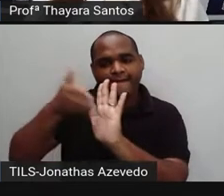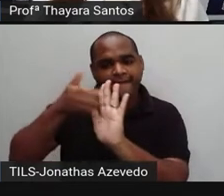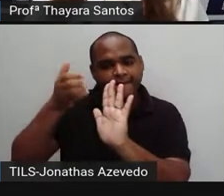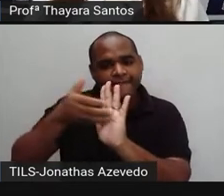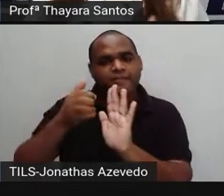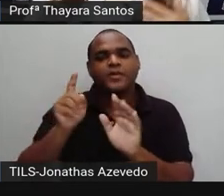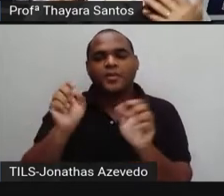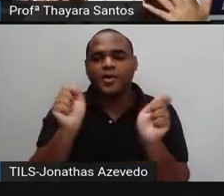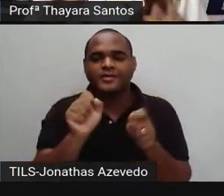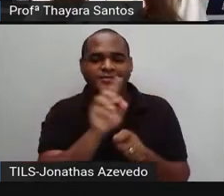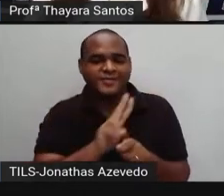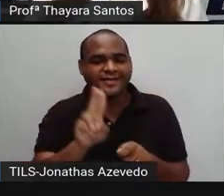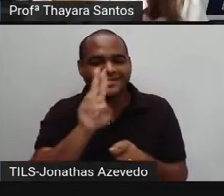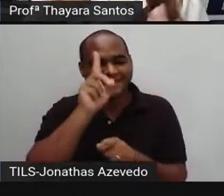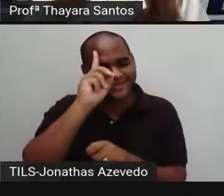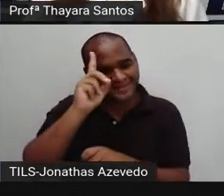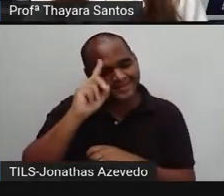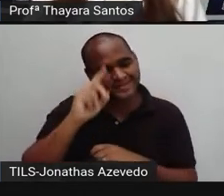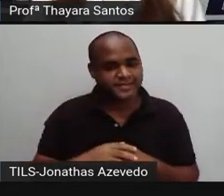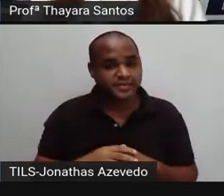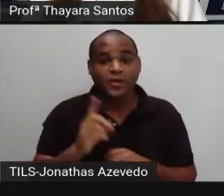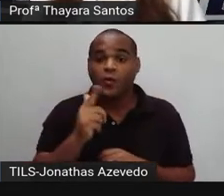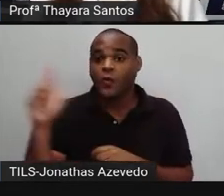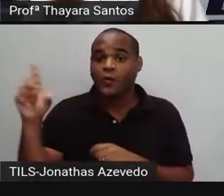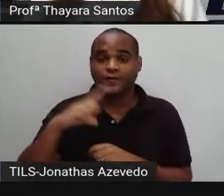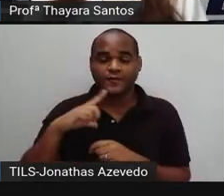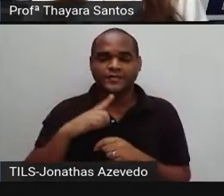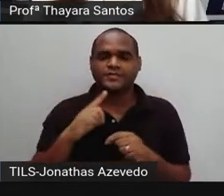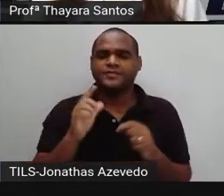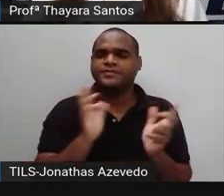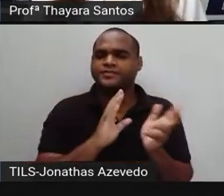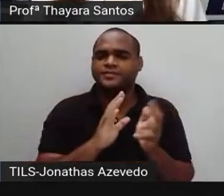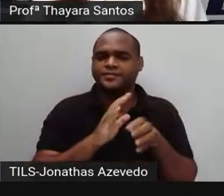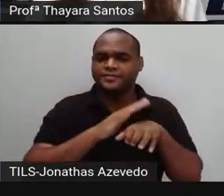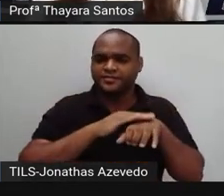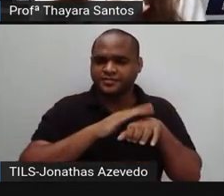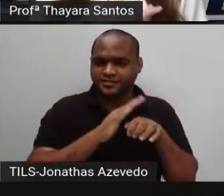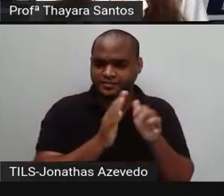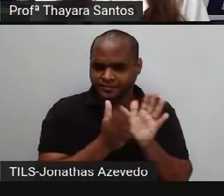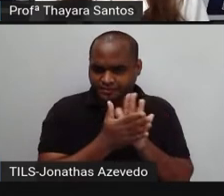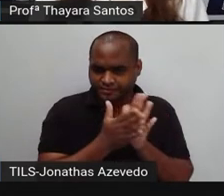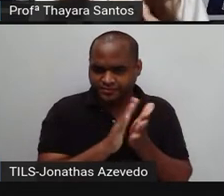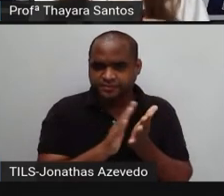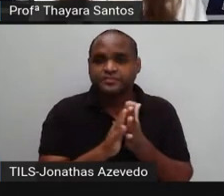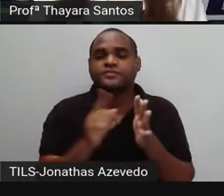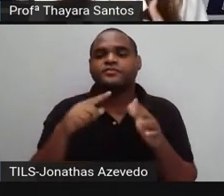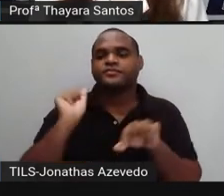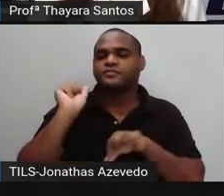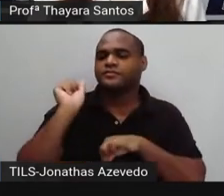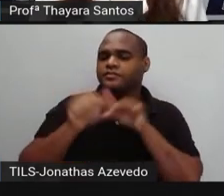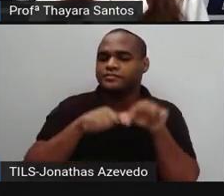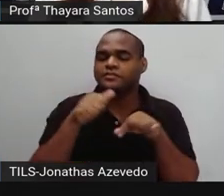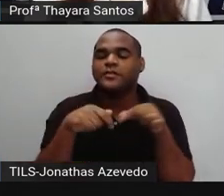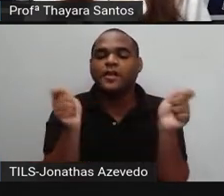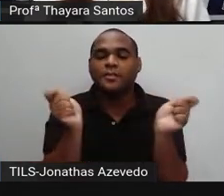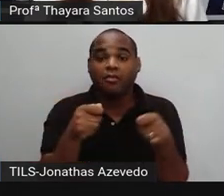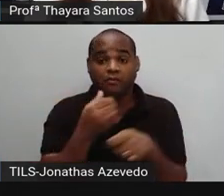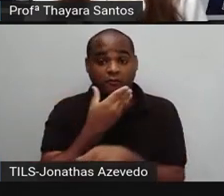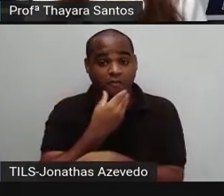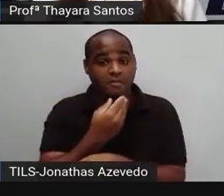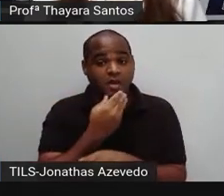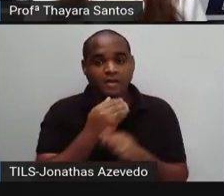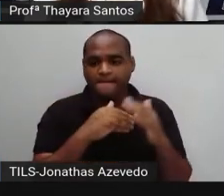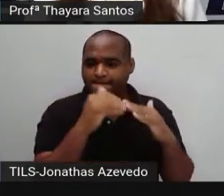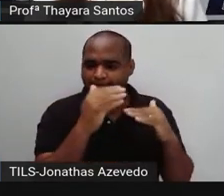Já o material natural manufaturado, ele pode ser transformado de molda a utilizado pelo homem.